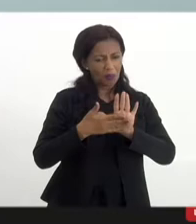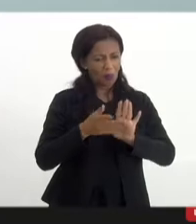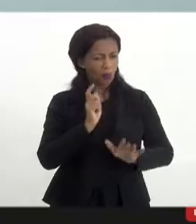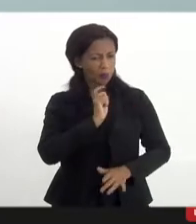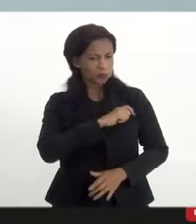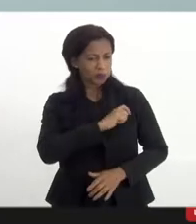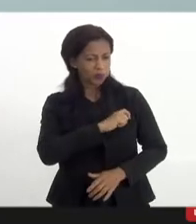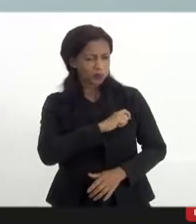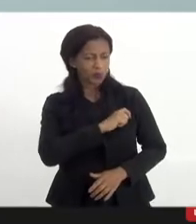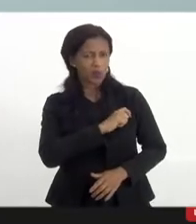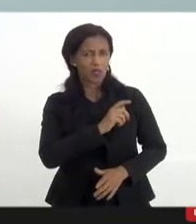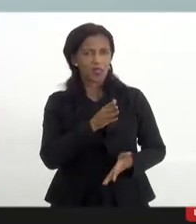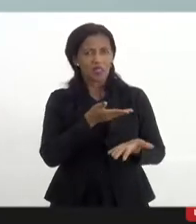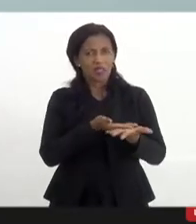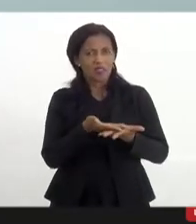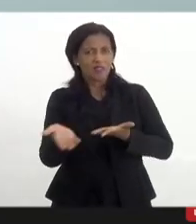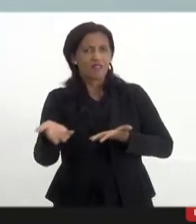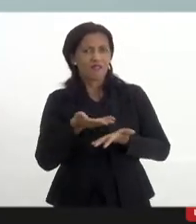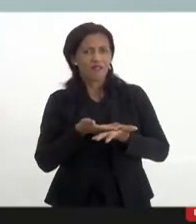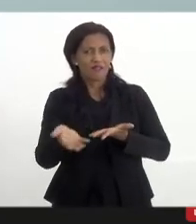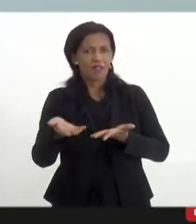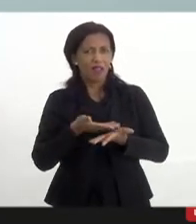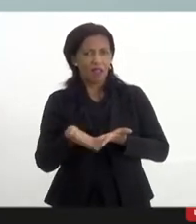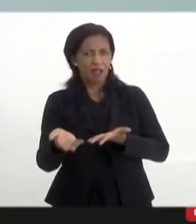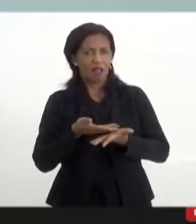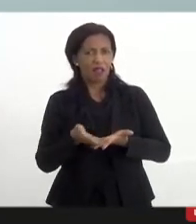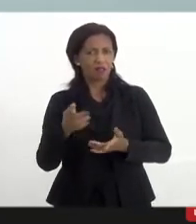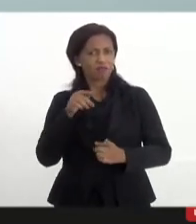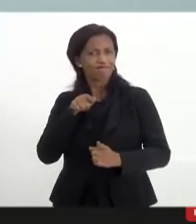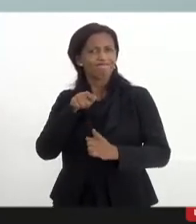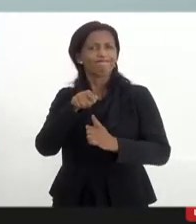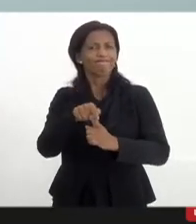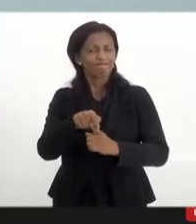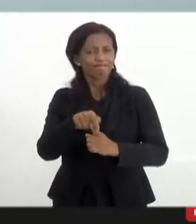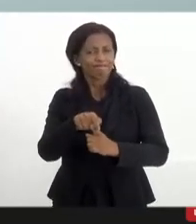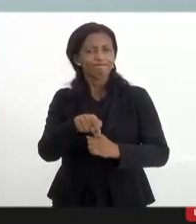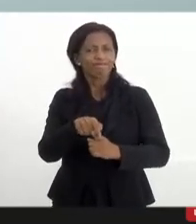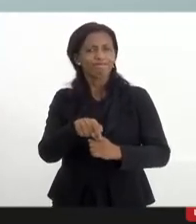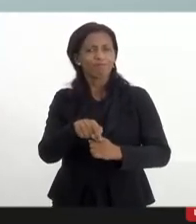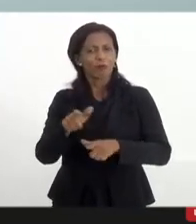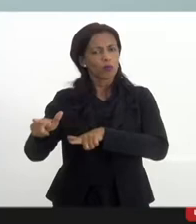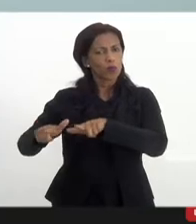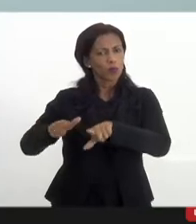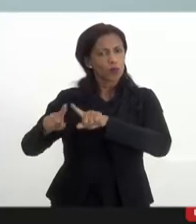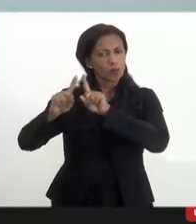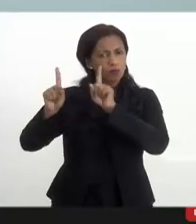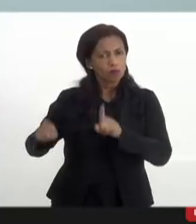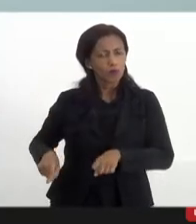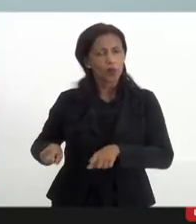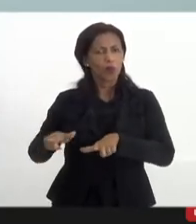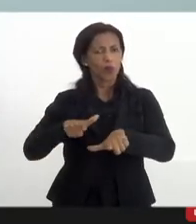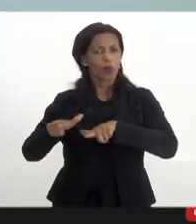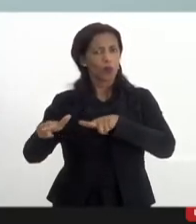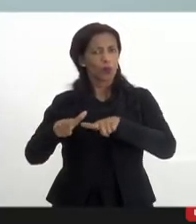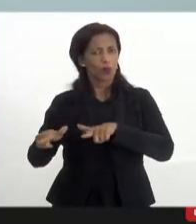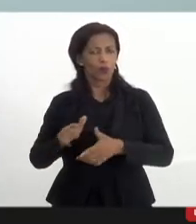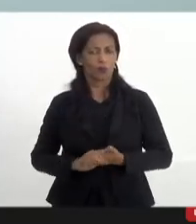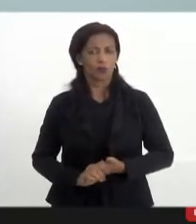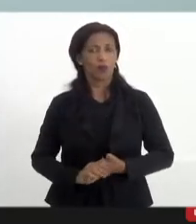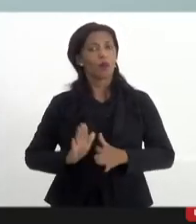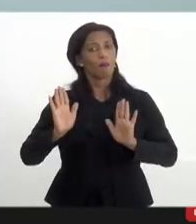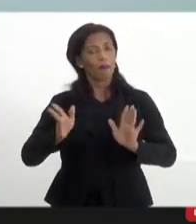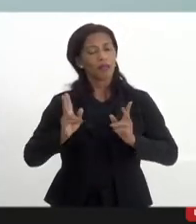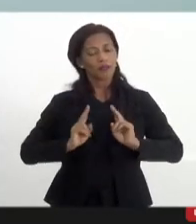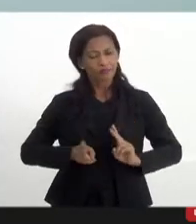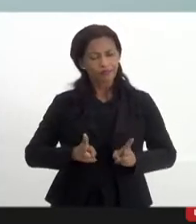duríssimo, enviado pelo governador Cláudio Castro, que afeta drasticamente o serviço público estadual, servidoras e servidores. Mas, ainda